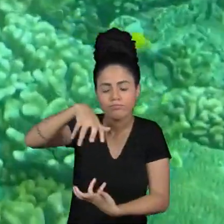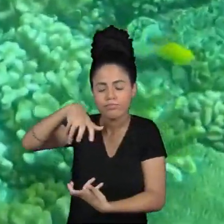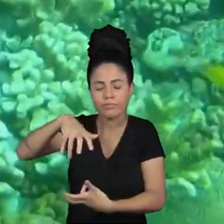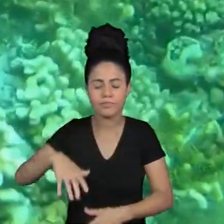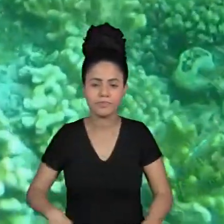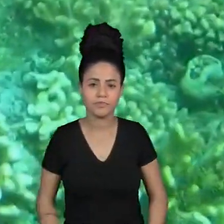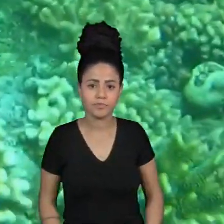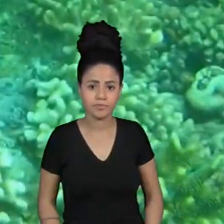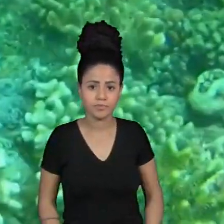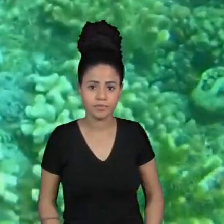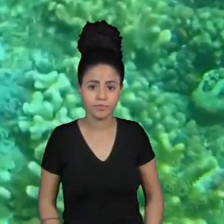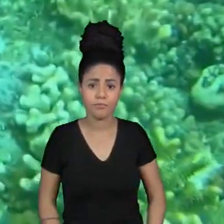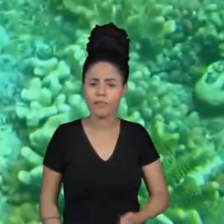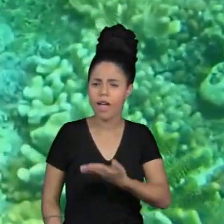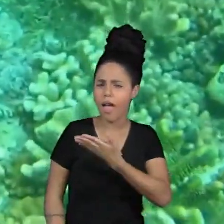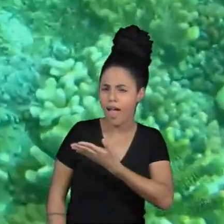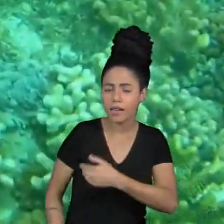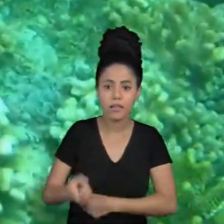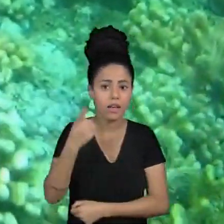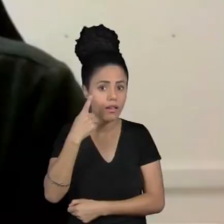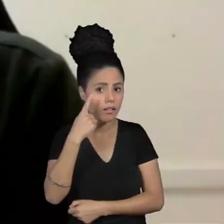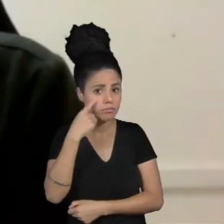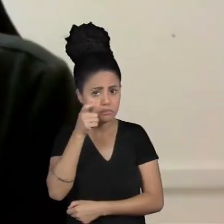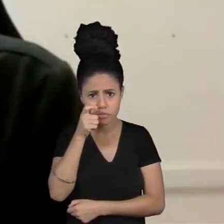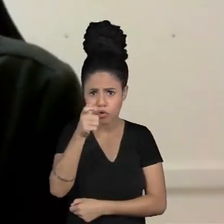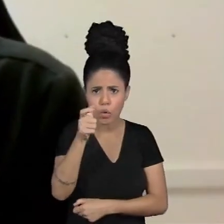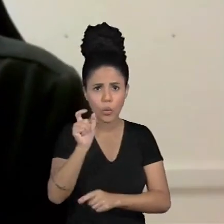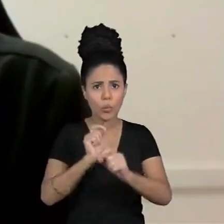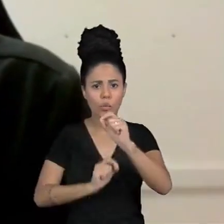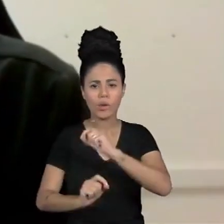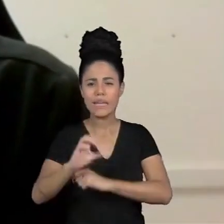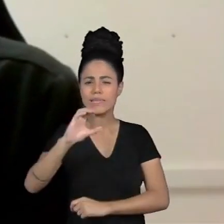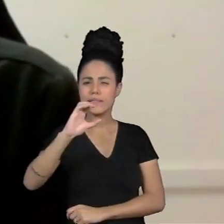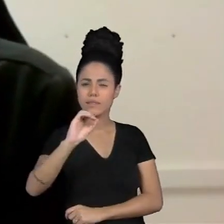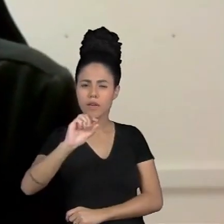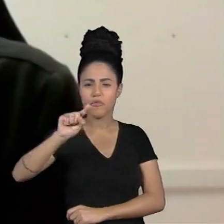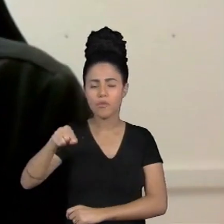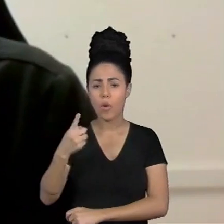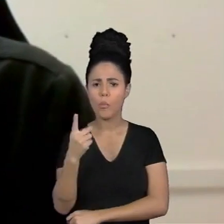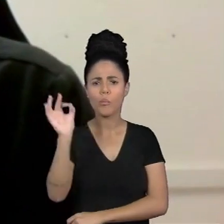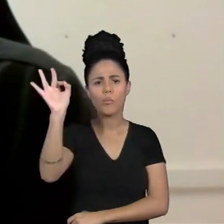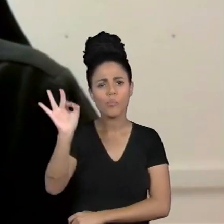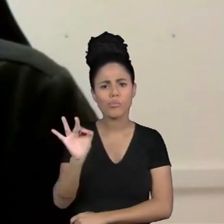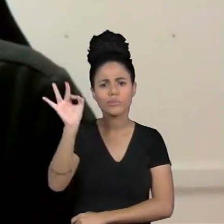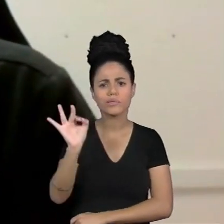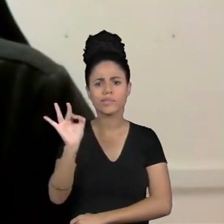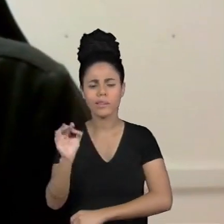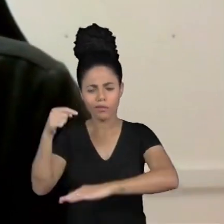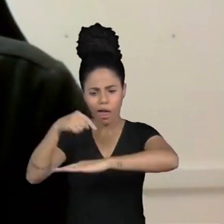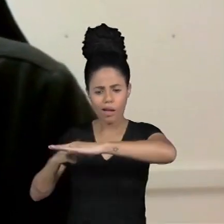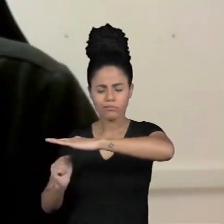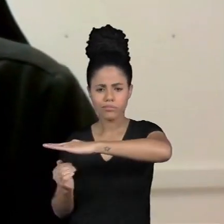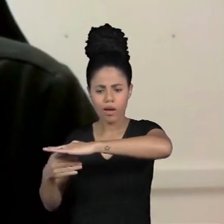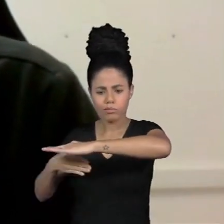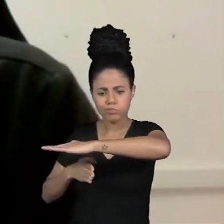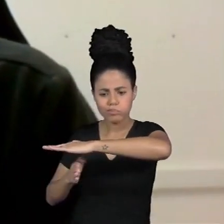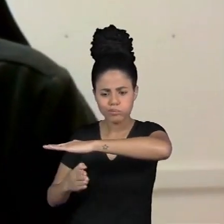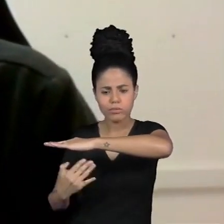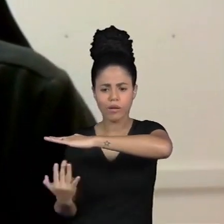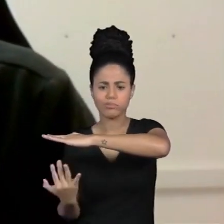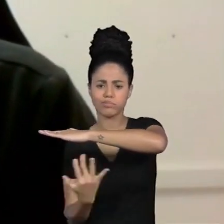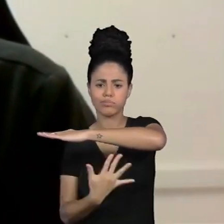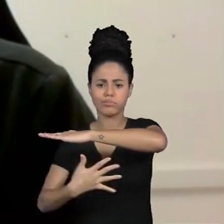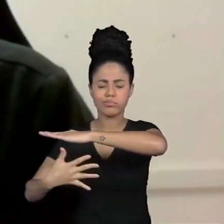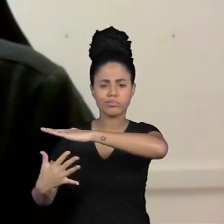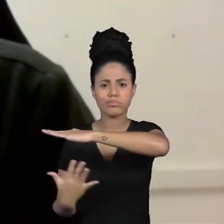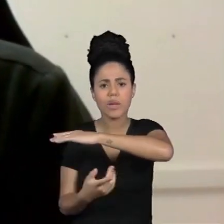corais eles interessantemente ocupam só 0,1% do fundo dos oceanos é uma região muito pequena ocupada por